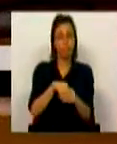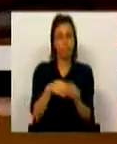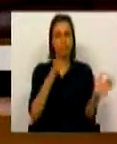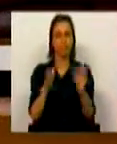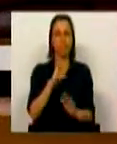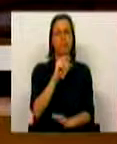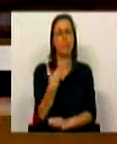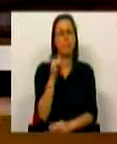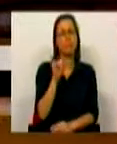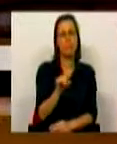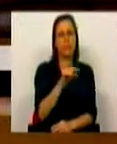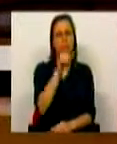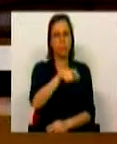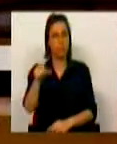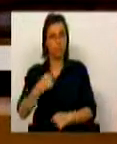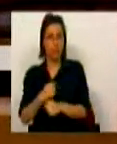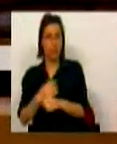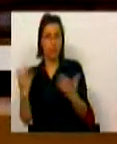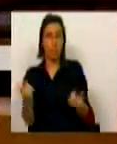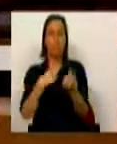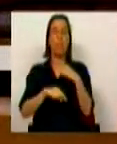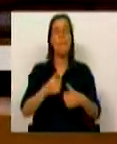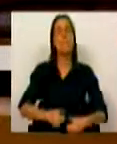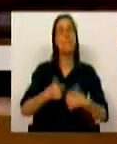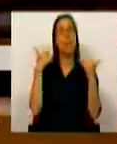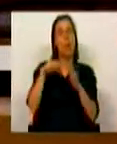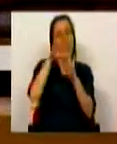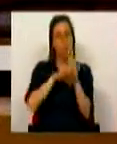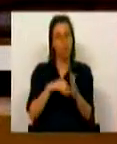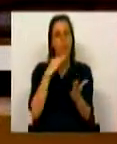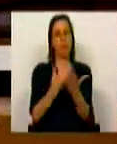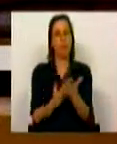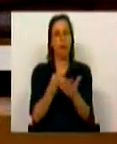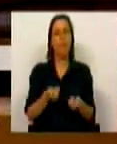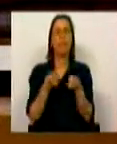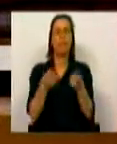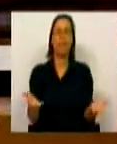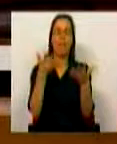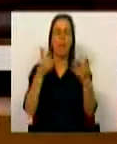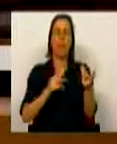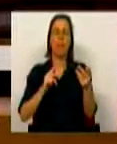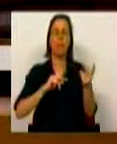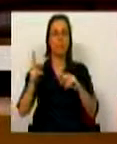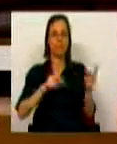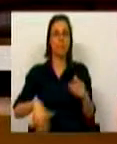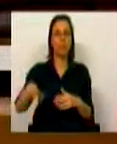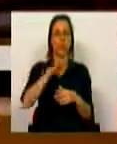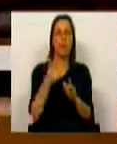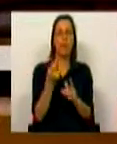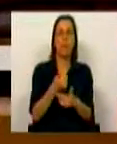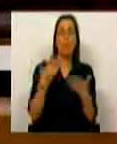cerca de 31 mil trabalhadores. Foram também melhoradas as condições da atribuição de incentivos à mobilidade geográfica para zonas